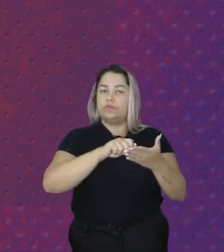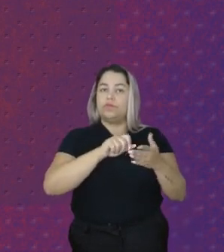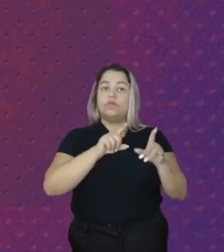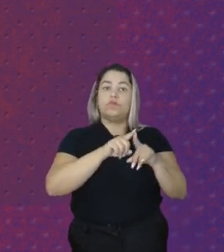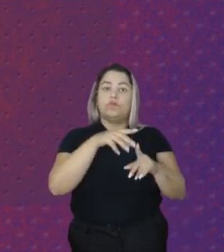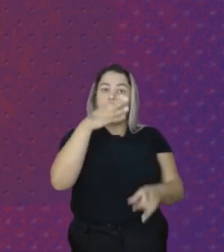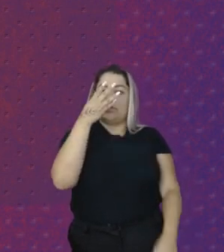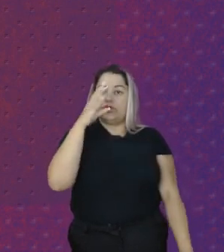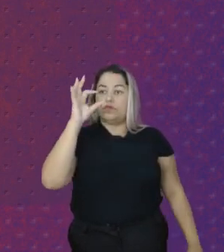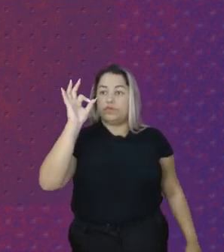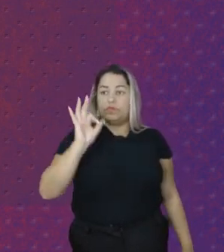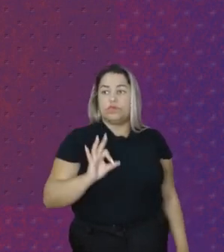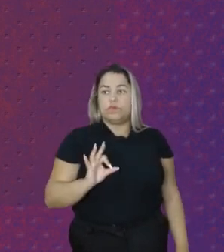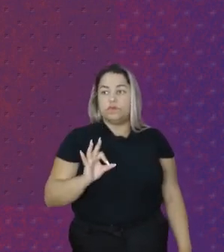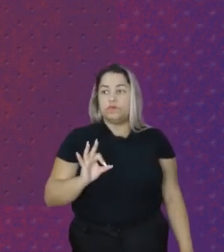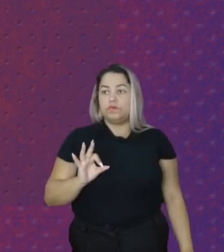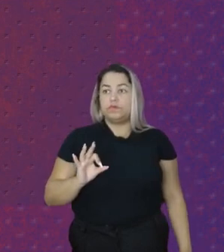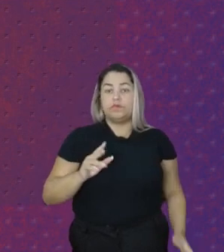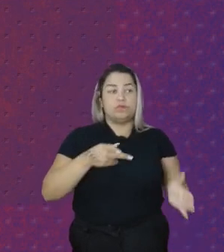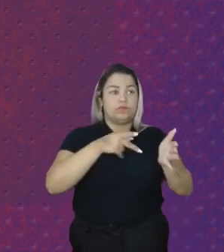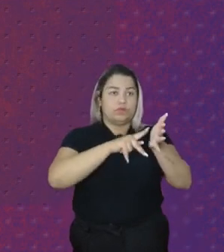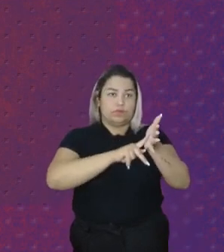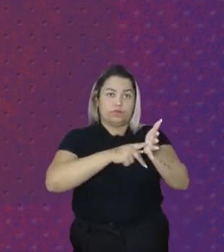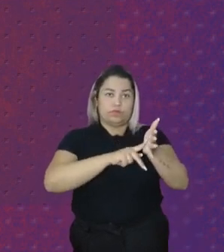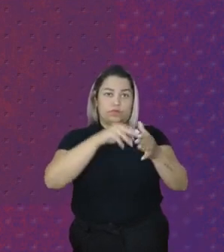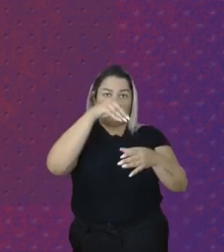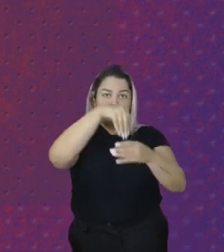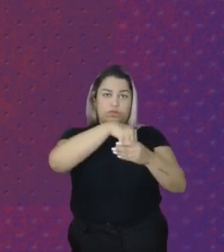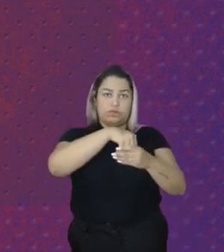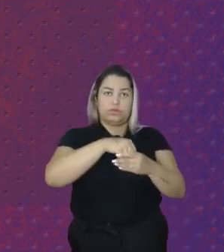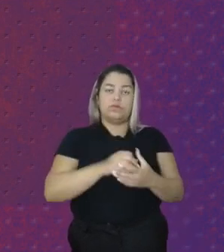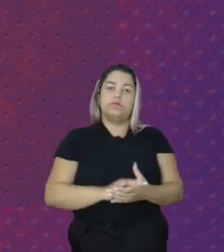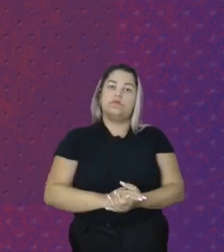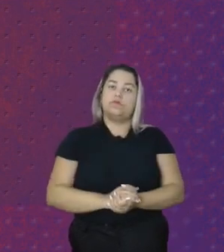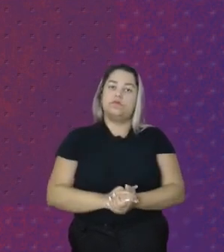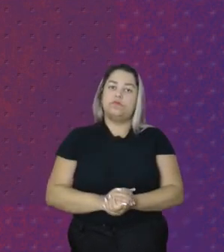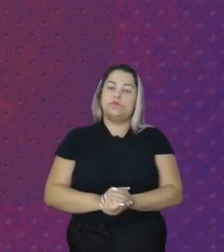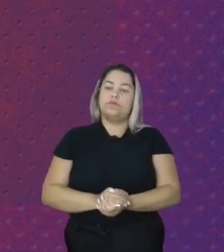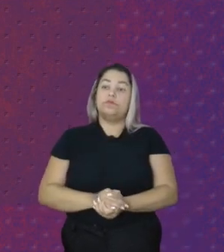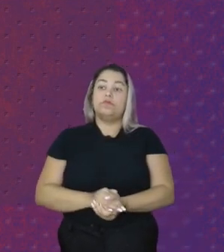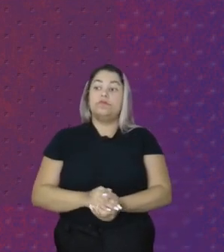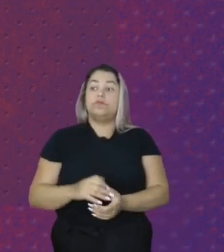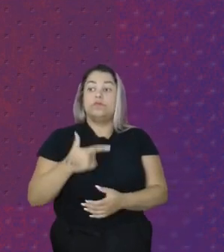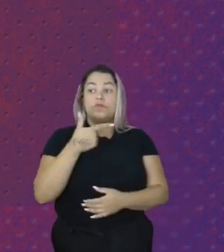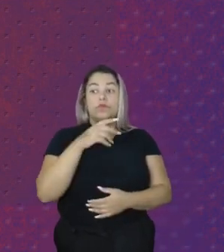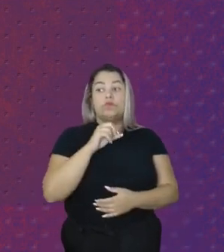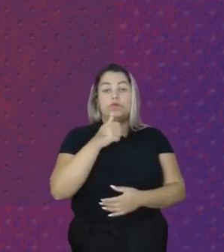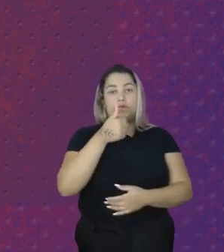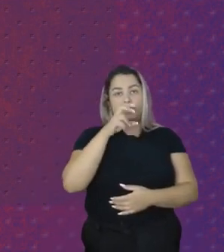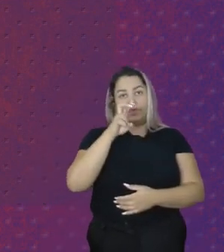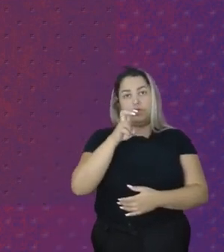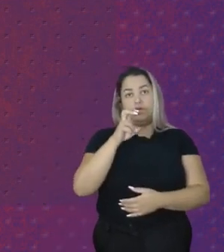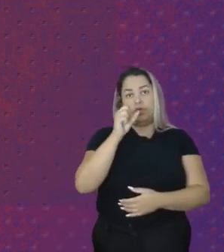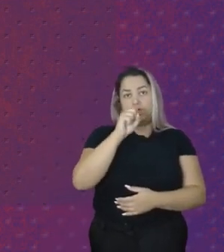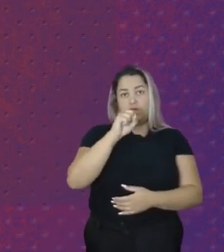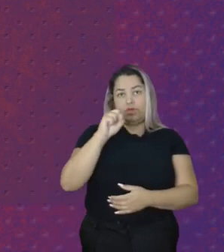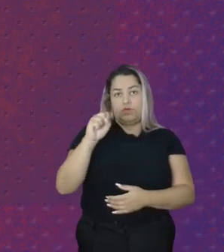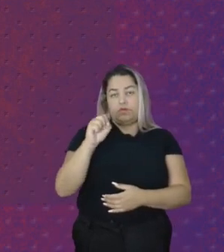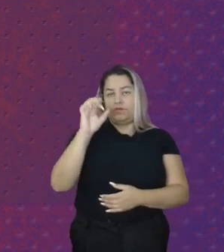4% Apenas É sindicalizada Em 2015 88